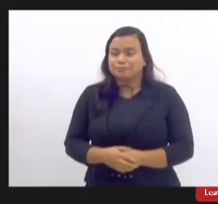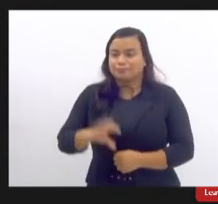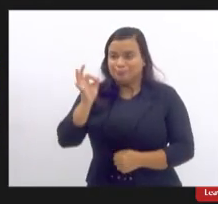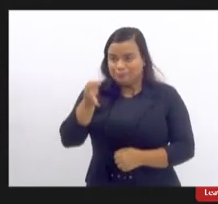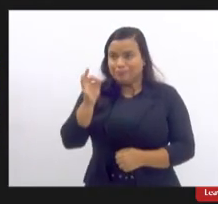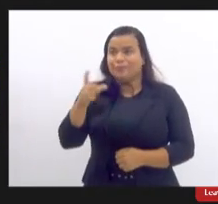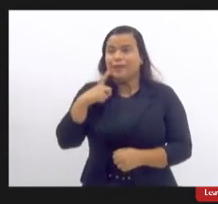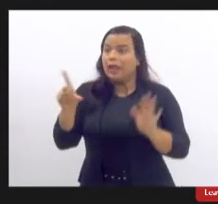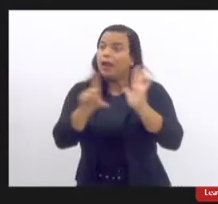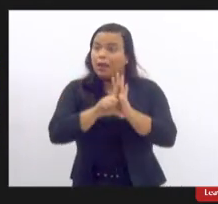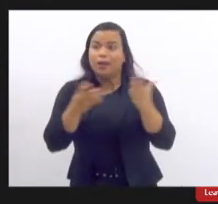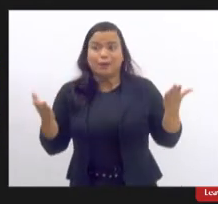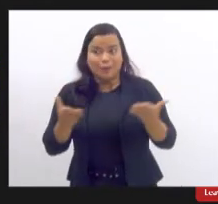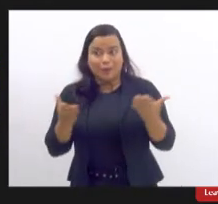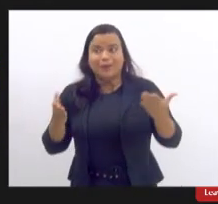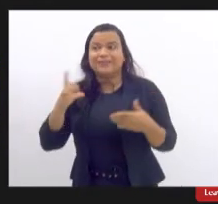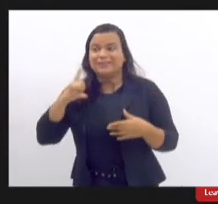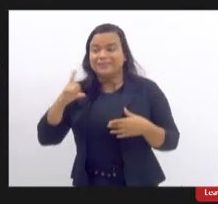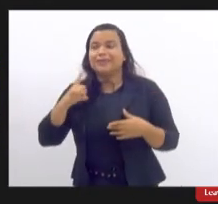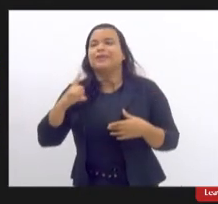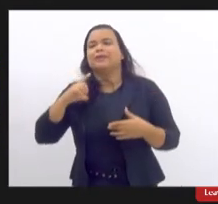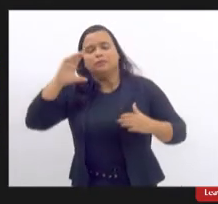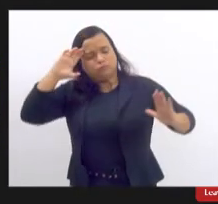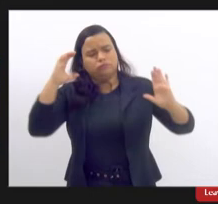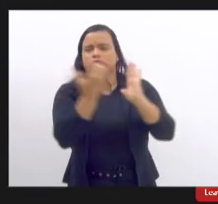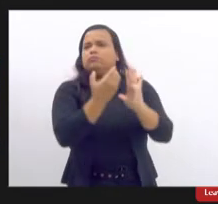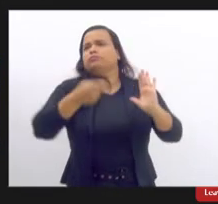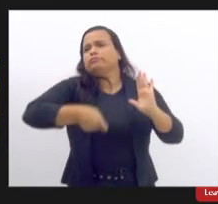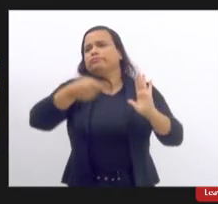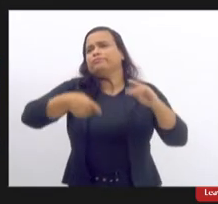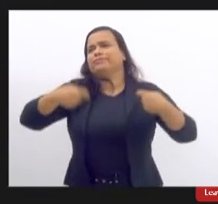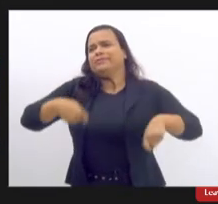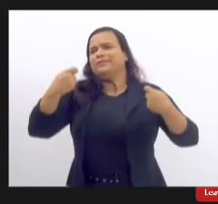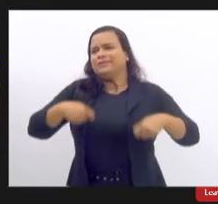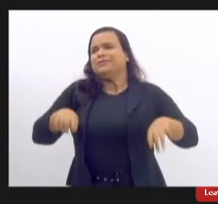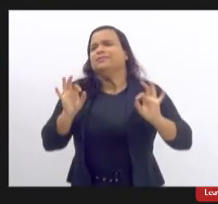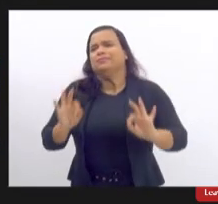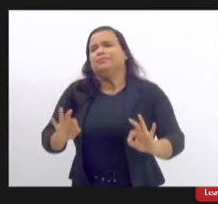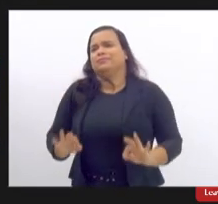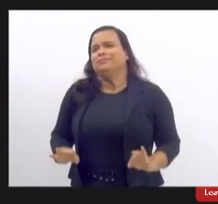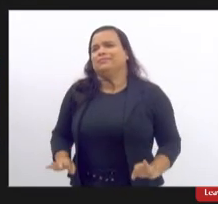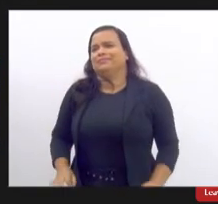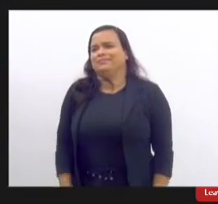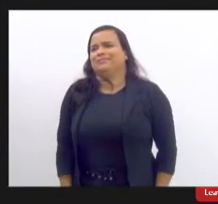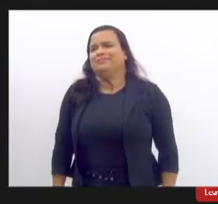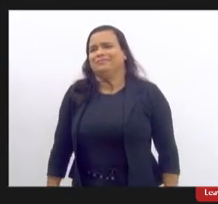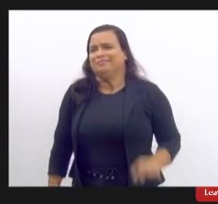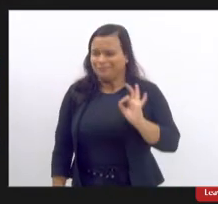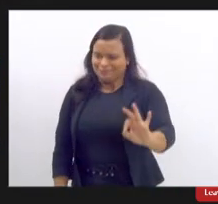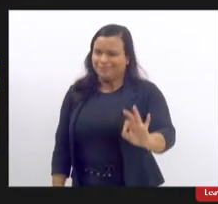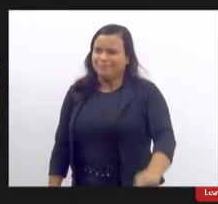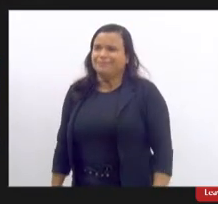lei vamos ficar no âmbito de exigir que ela seja respeitada comprida pronto mais um dispositivo